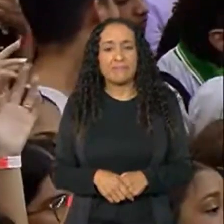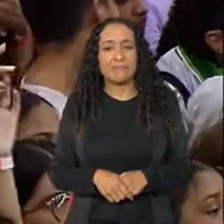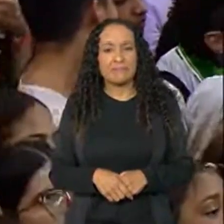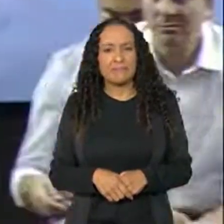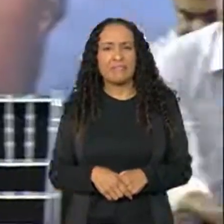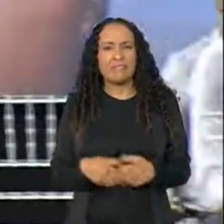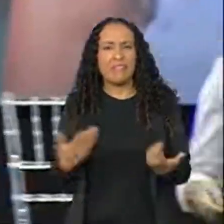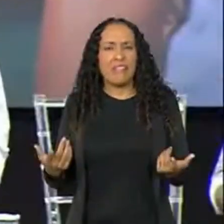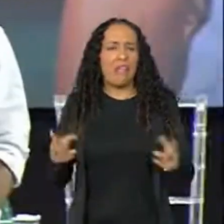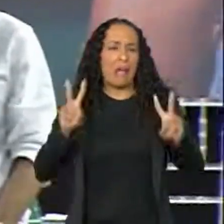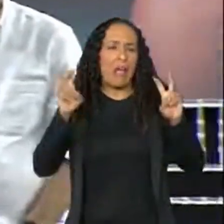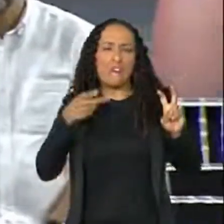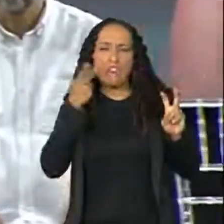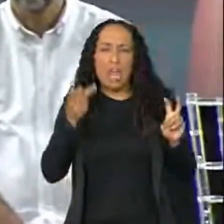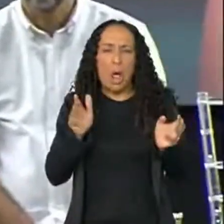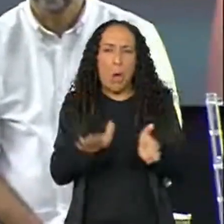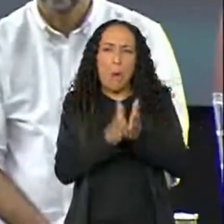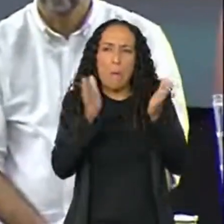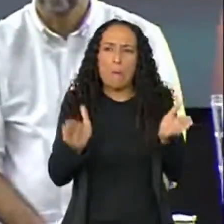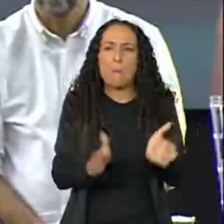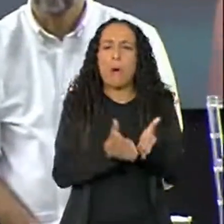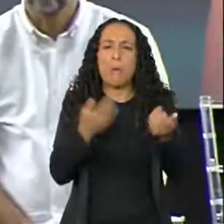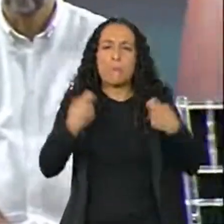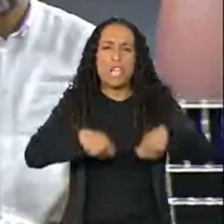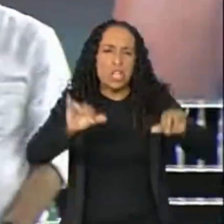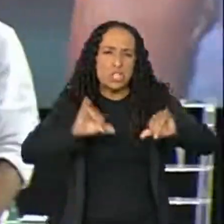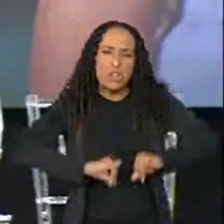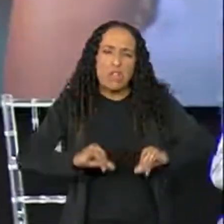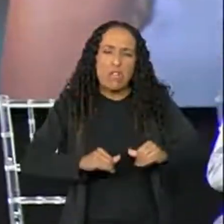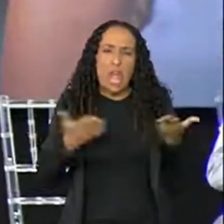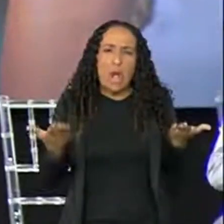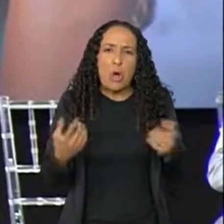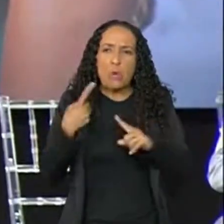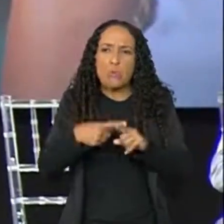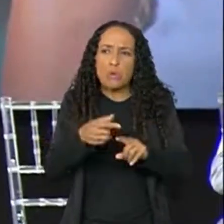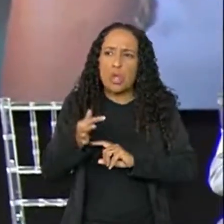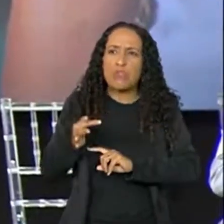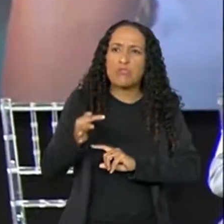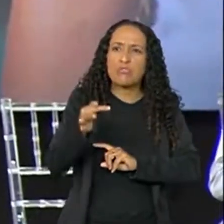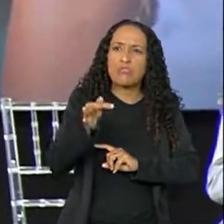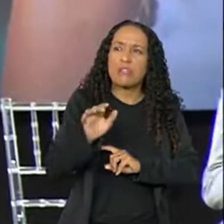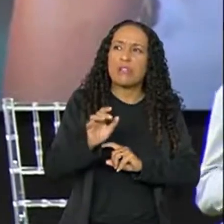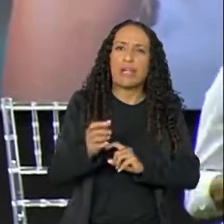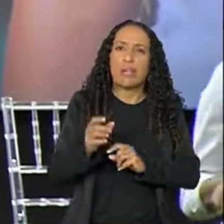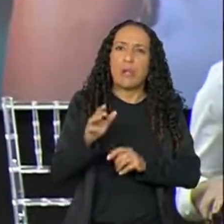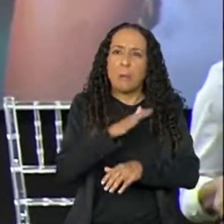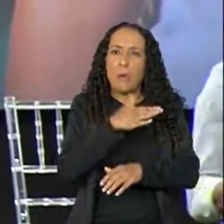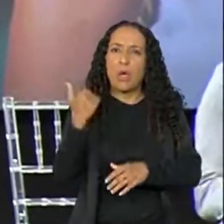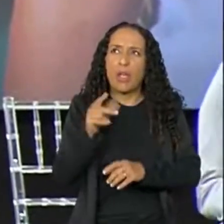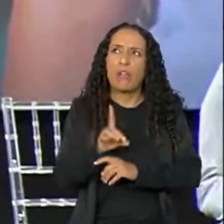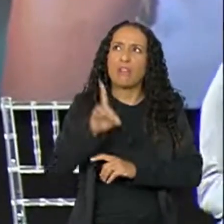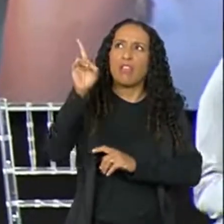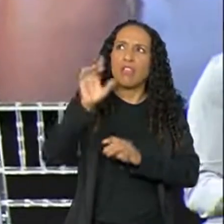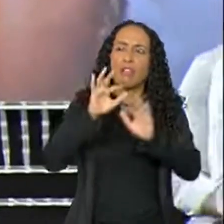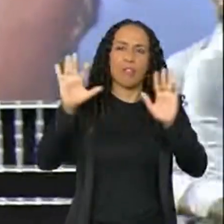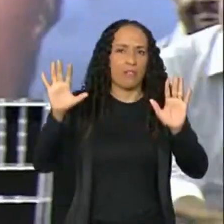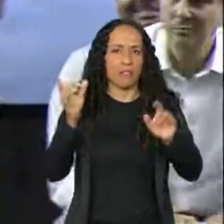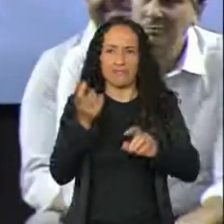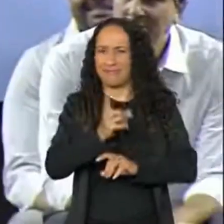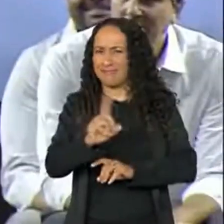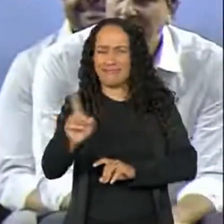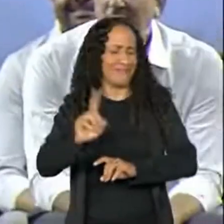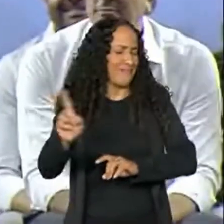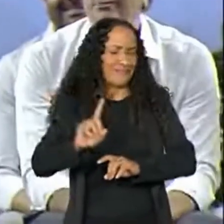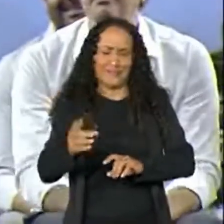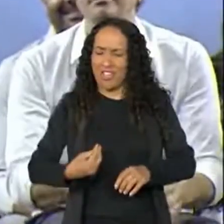O negócio de dizer que o pobre tem que sofrer agora porque vai ganhar o reino do céu quando morrer, não, a gente quer viver